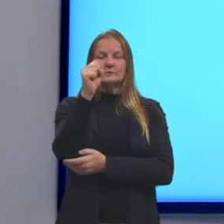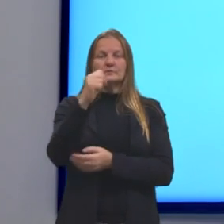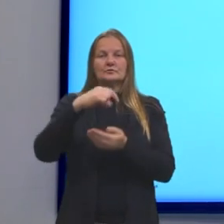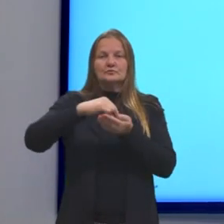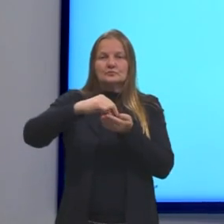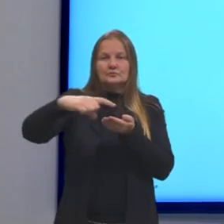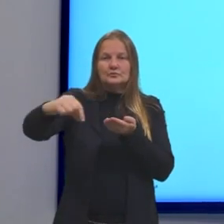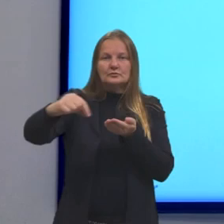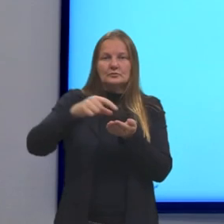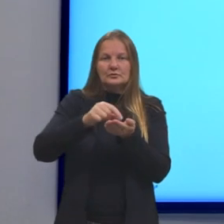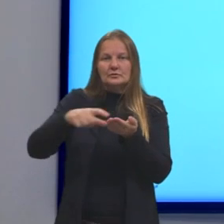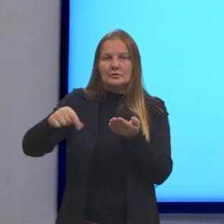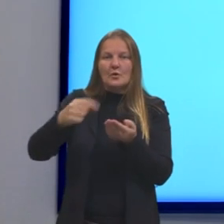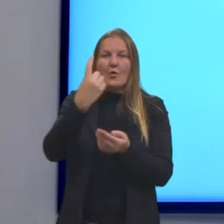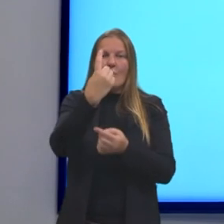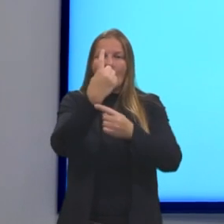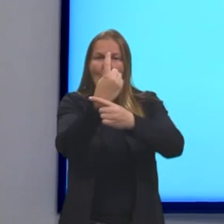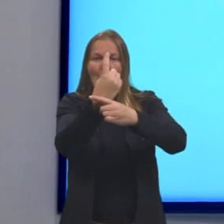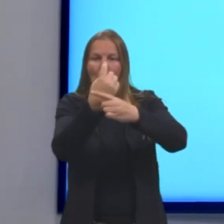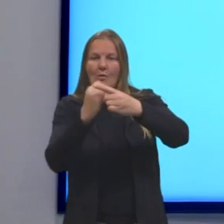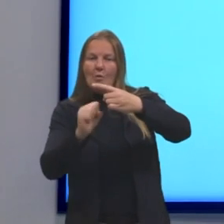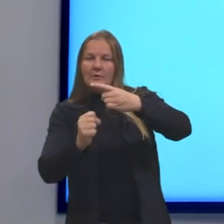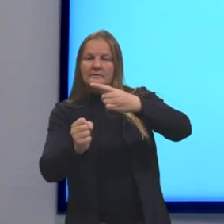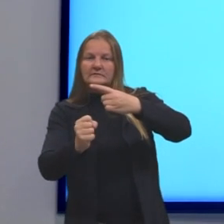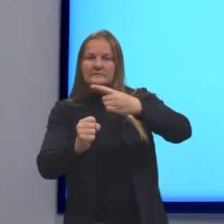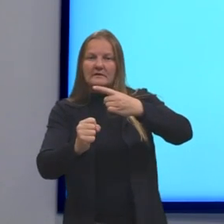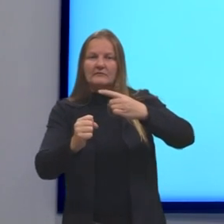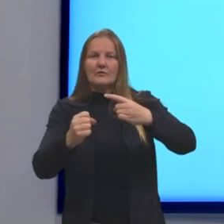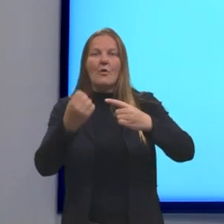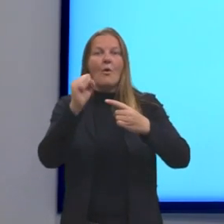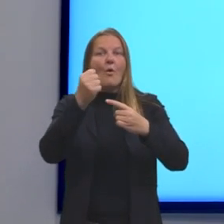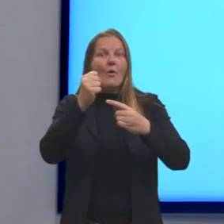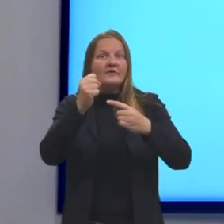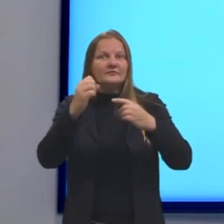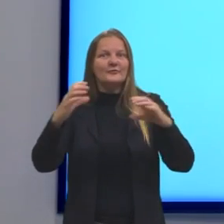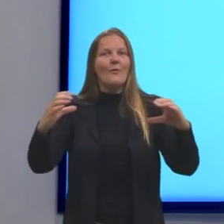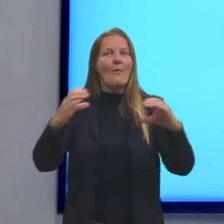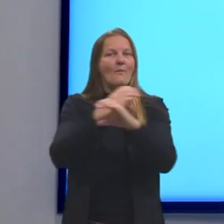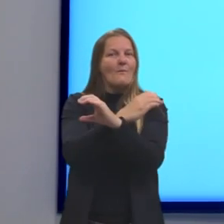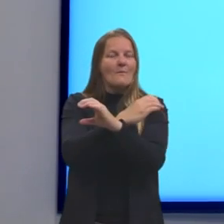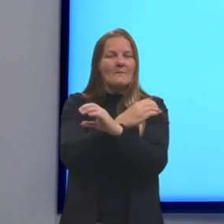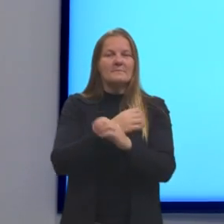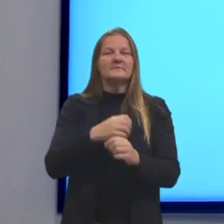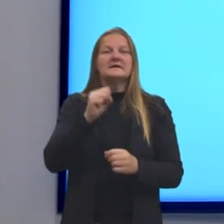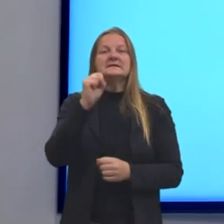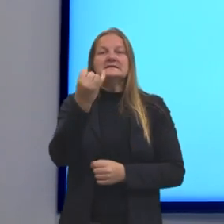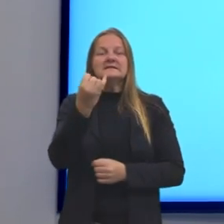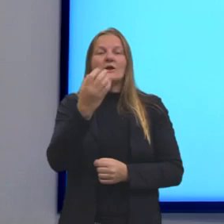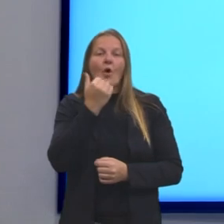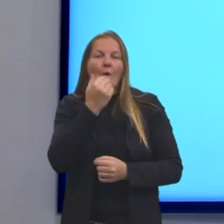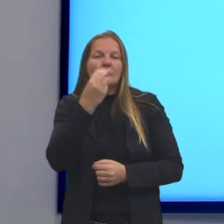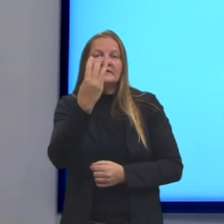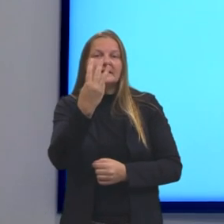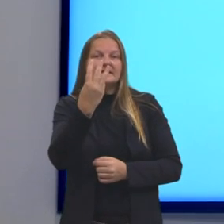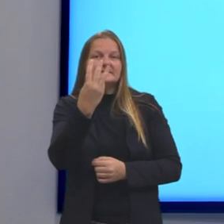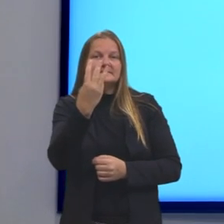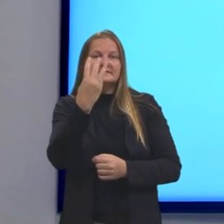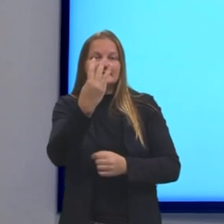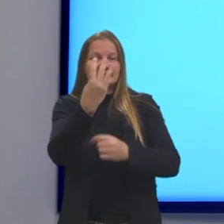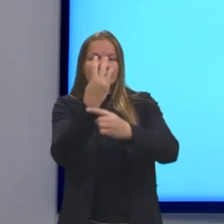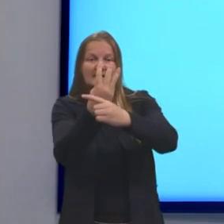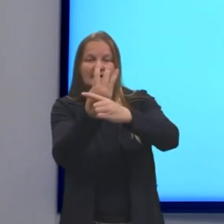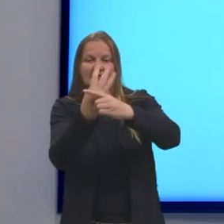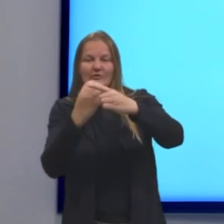corresponde a um oitavo do seu total, da pizza inteira. Se eu como três fatias, posso dizer que comi três